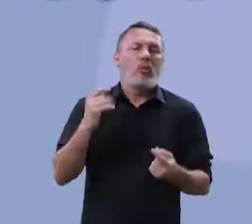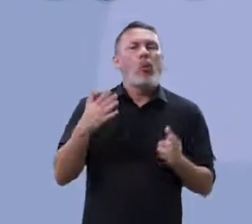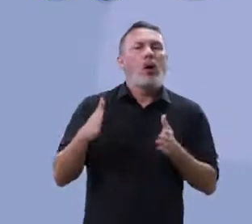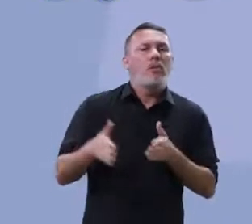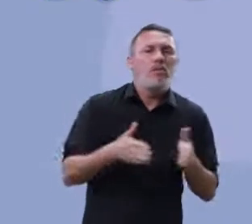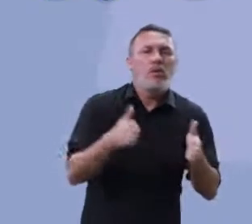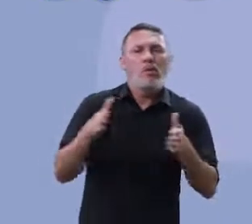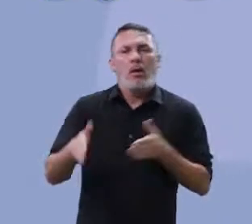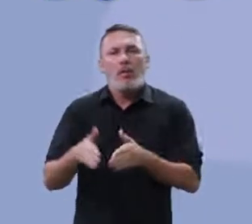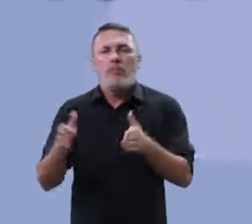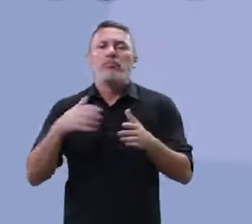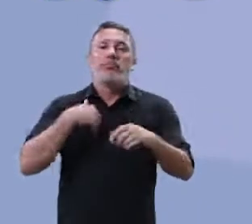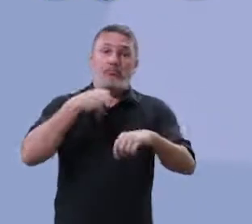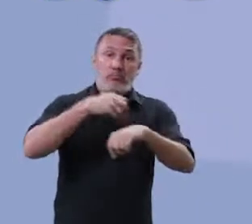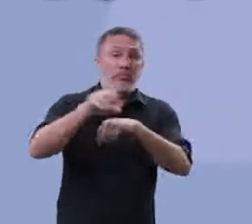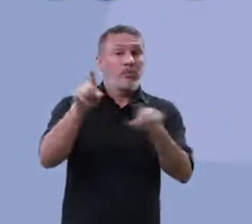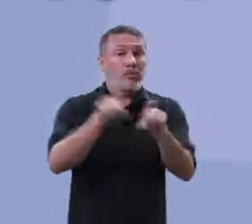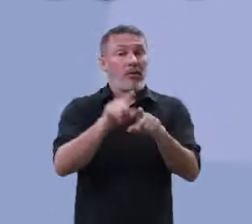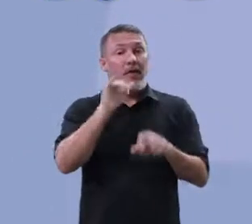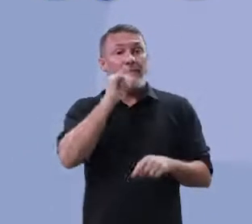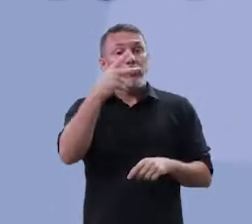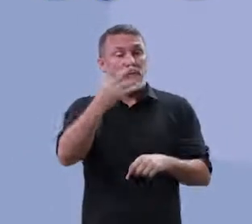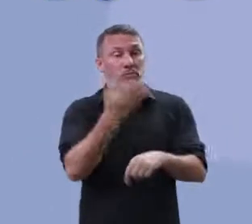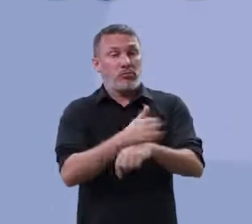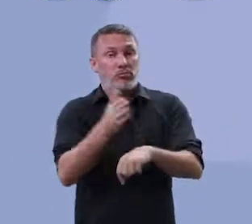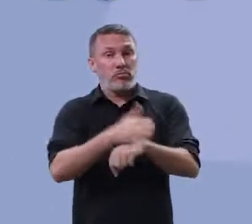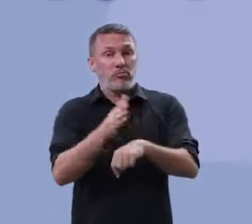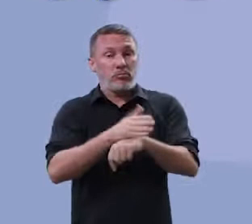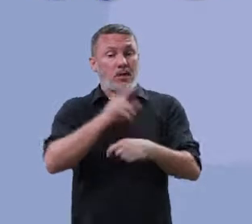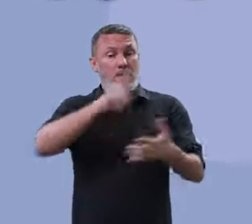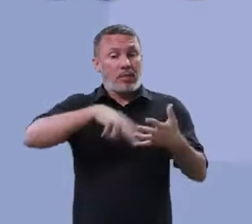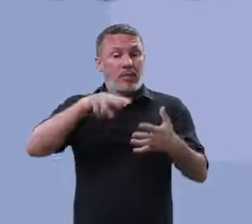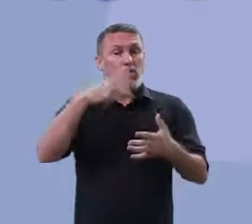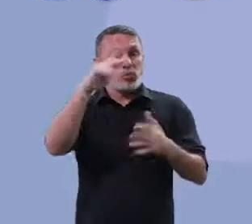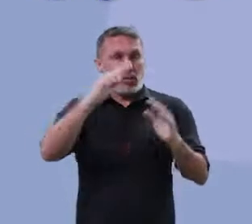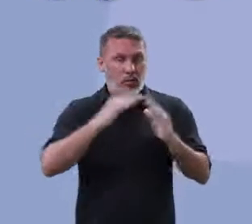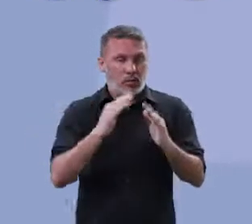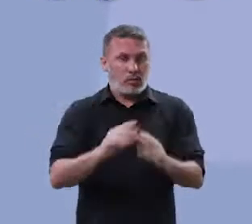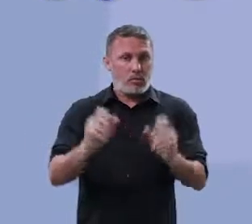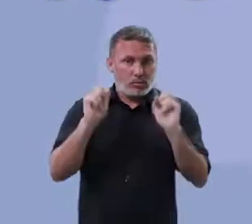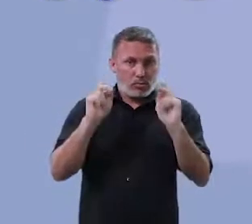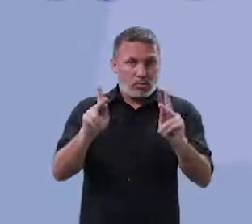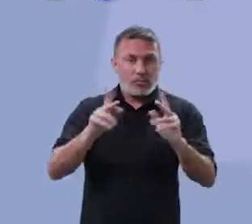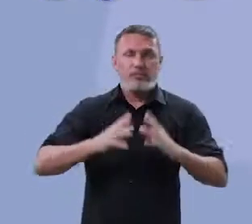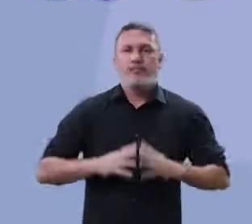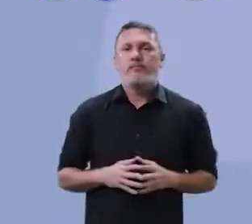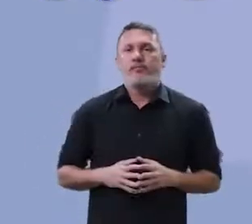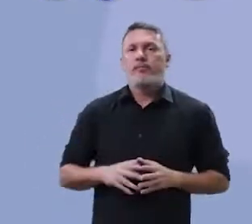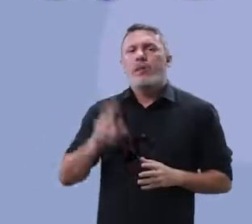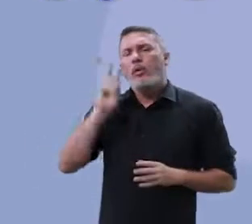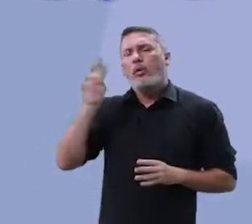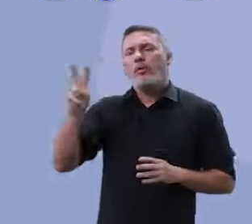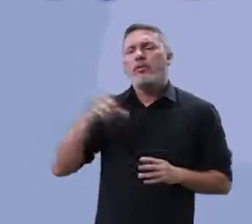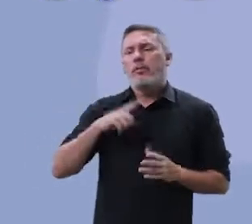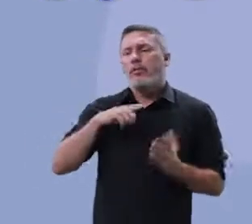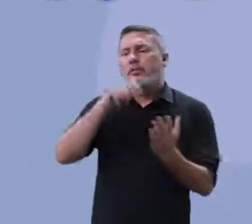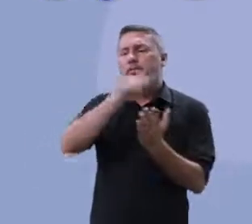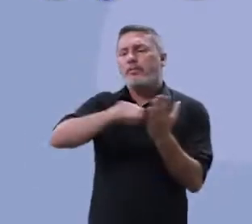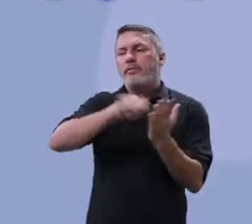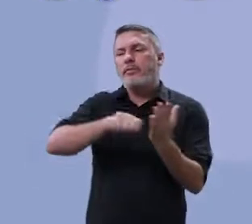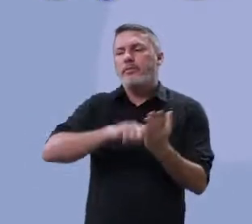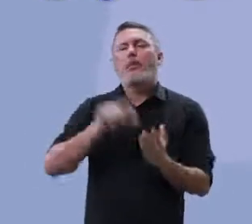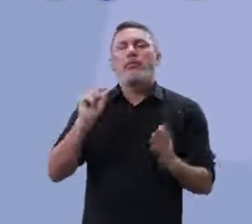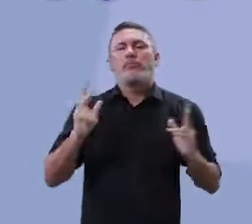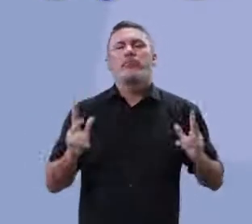os principais caminhos e já deixo essa atividade para vocês realizar essa leitura em casa. Ok? Olha lá, o que está